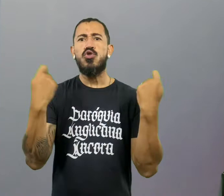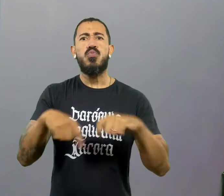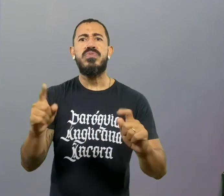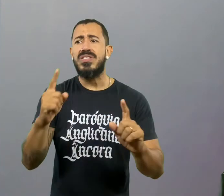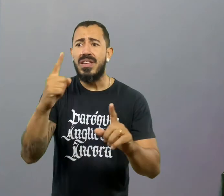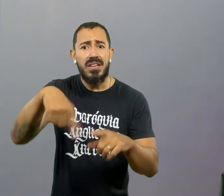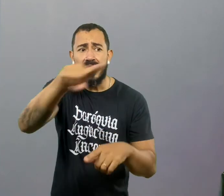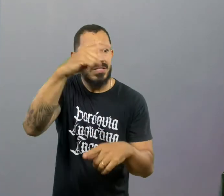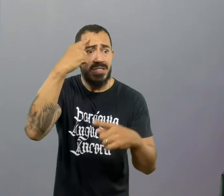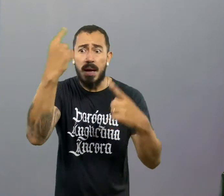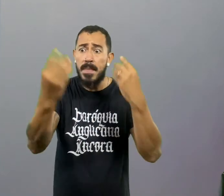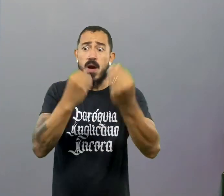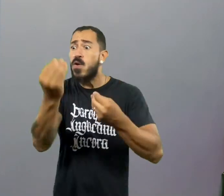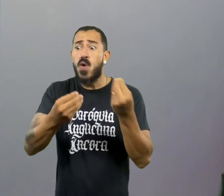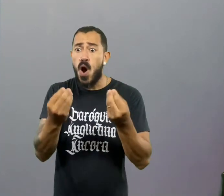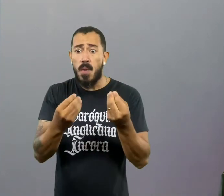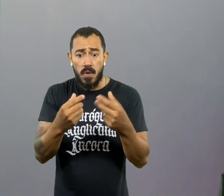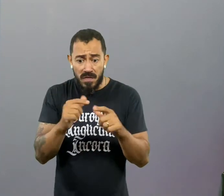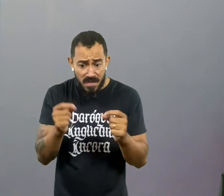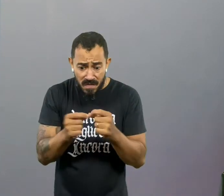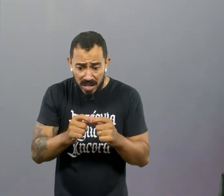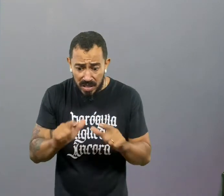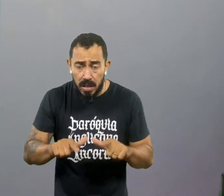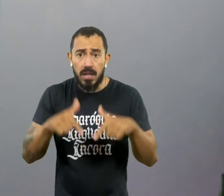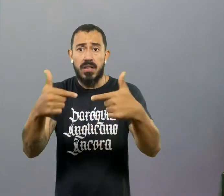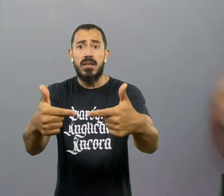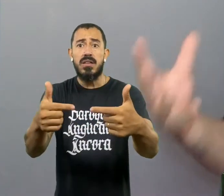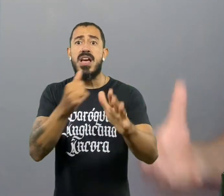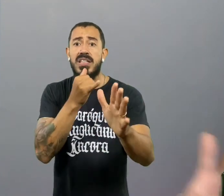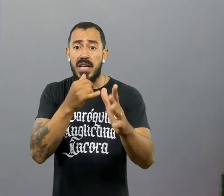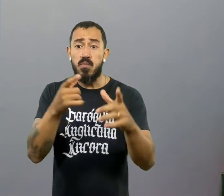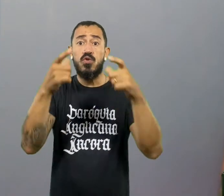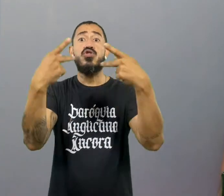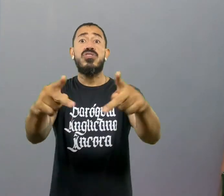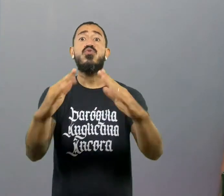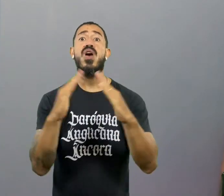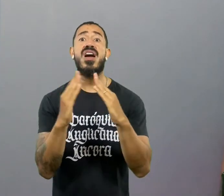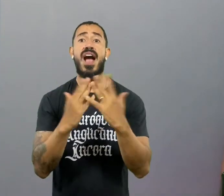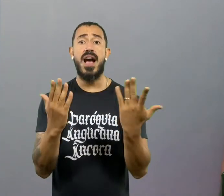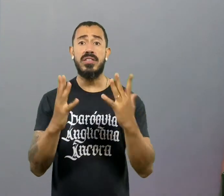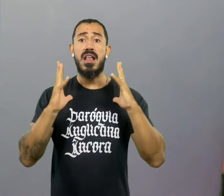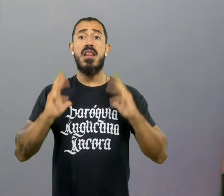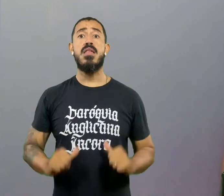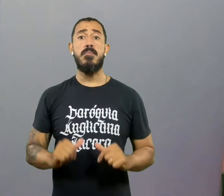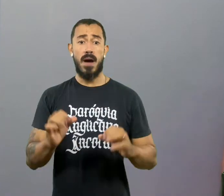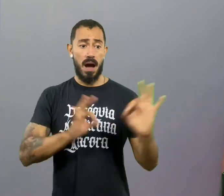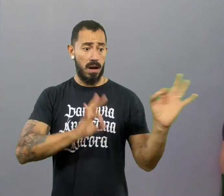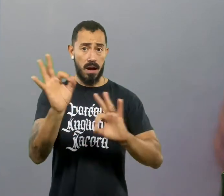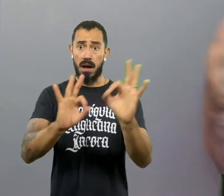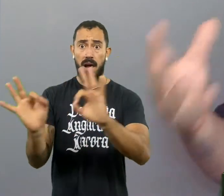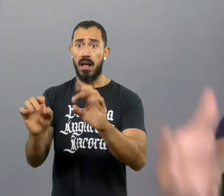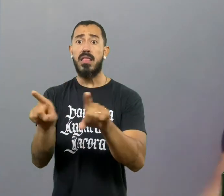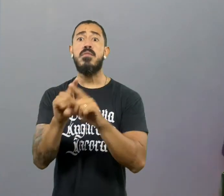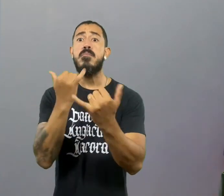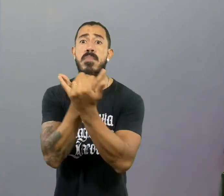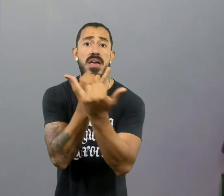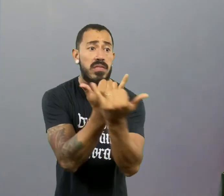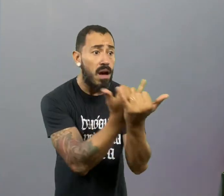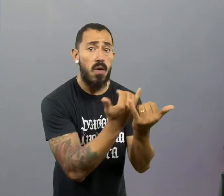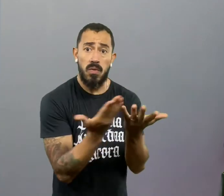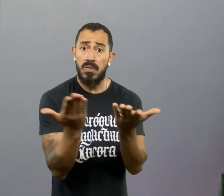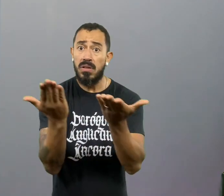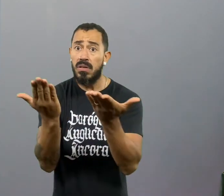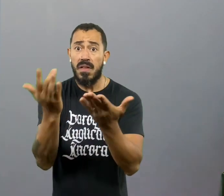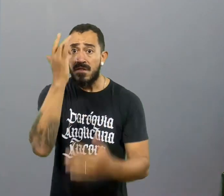inúmeras decisões, para começar a fazer uma coisa como limpar o ambiente onde você está, pedir perdão para as pessoas.